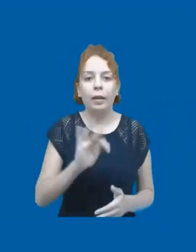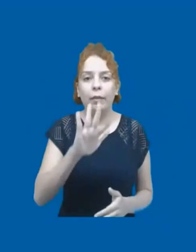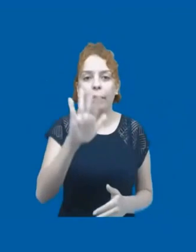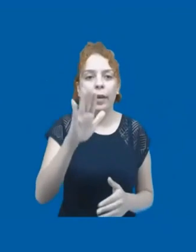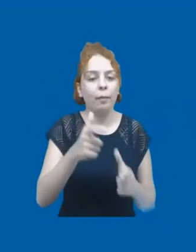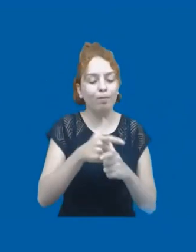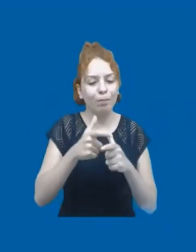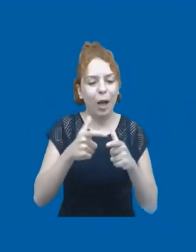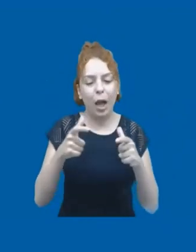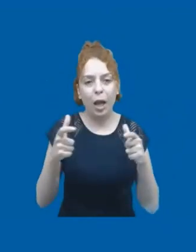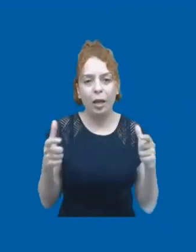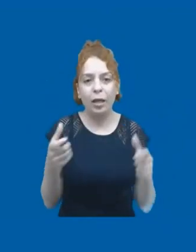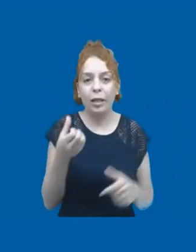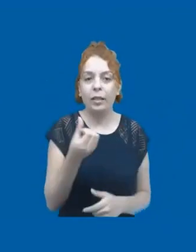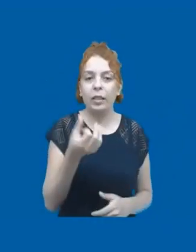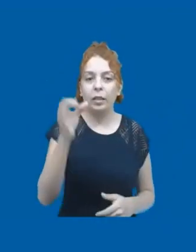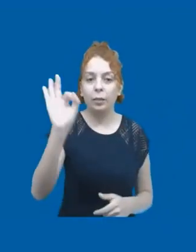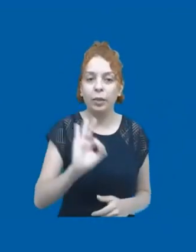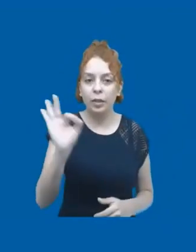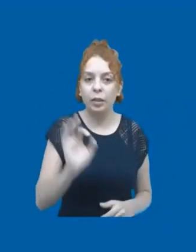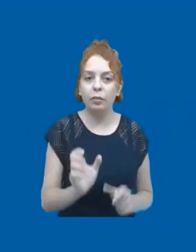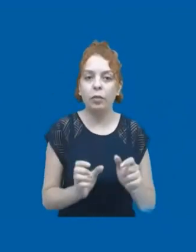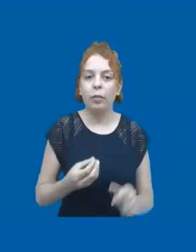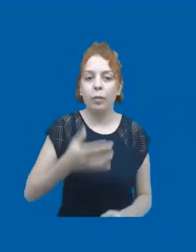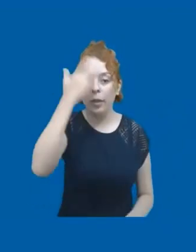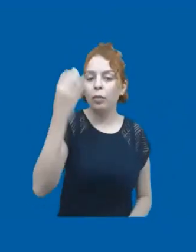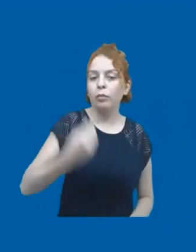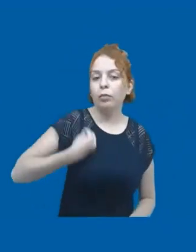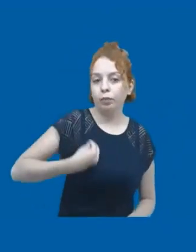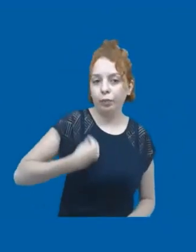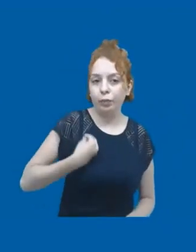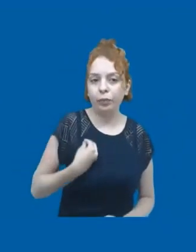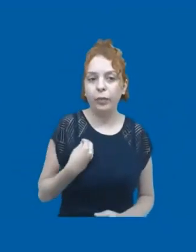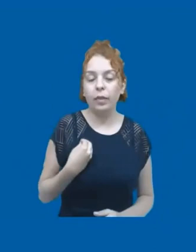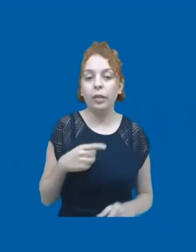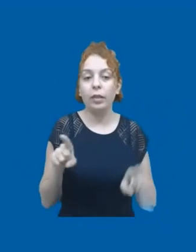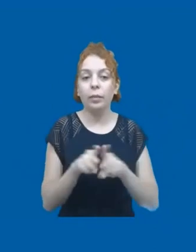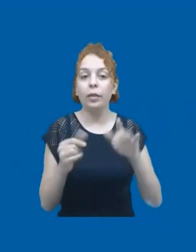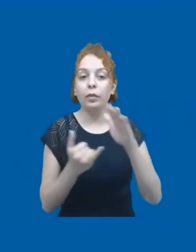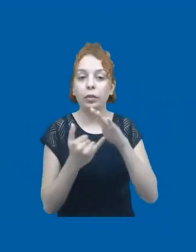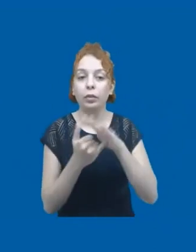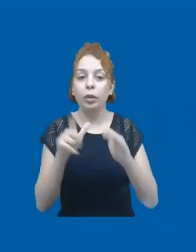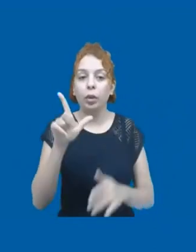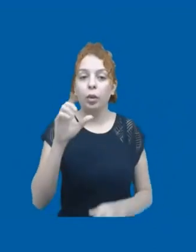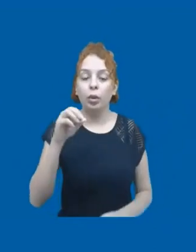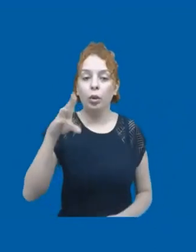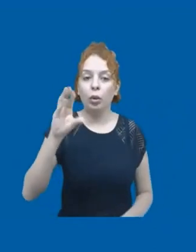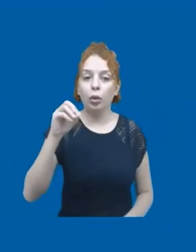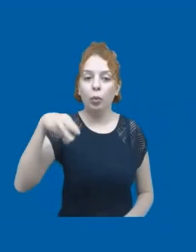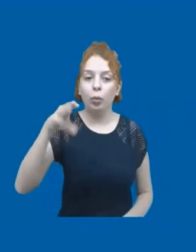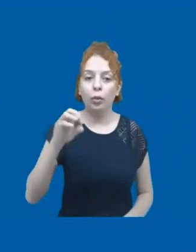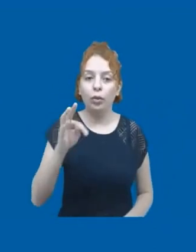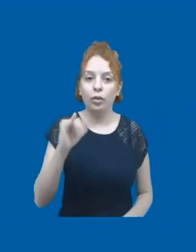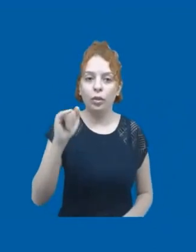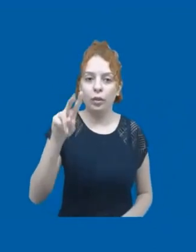brasileiras, onde vive 6% da nossa população, e onde, segundo o Instituto Locomotiva, pelo menos